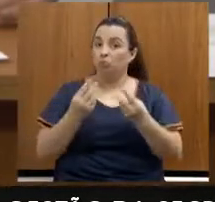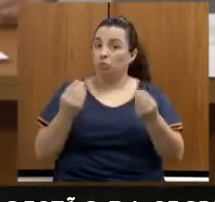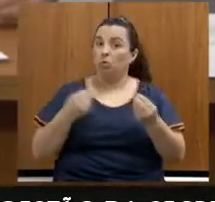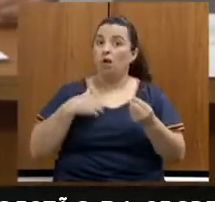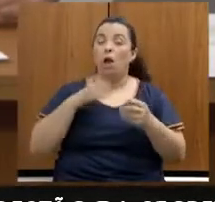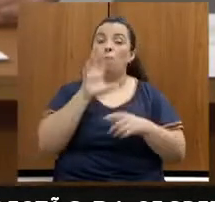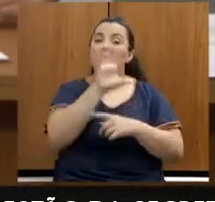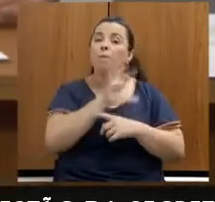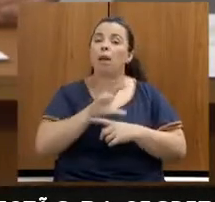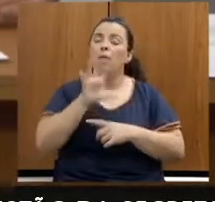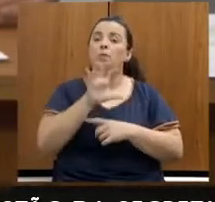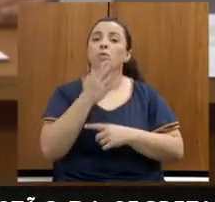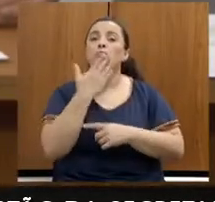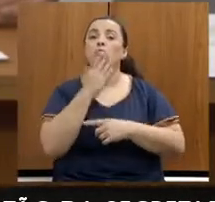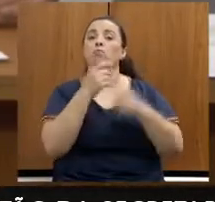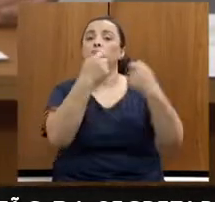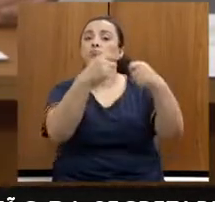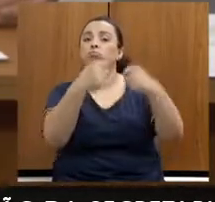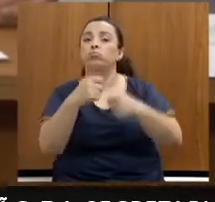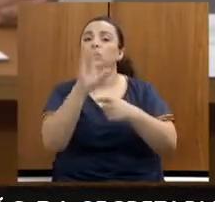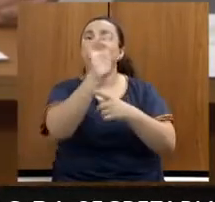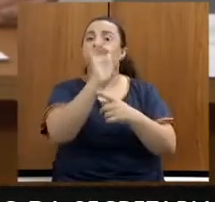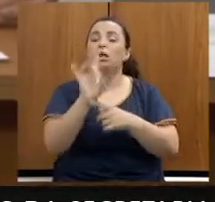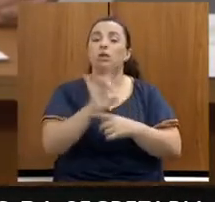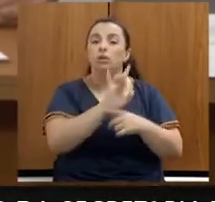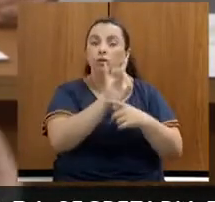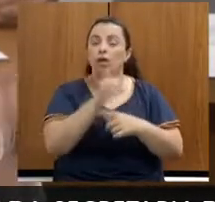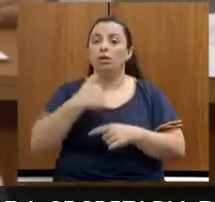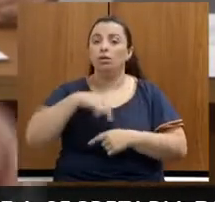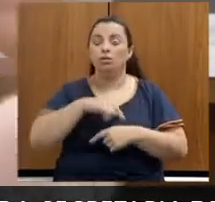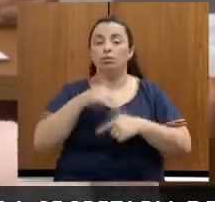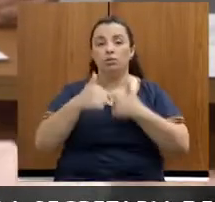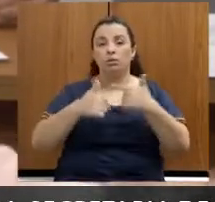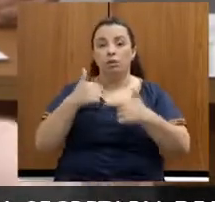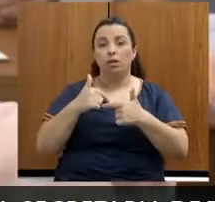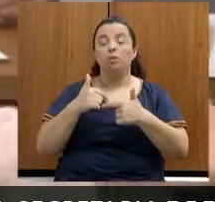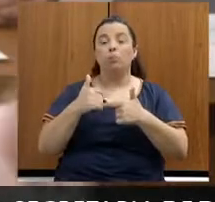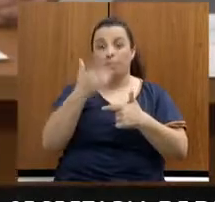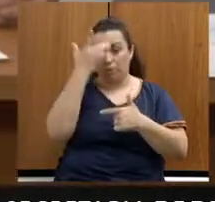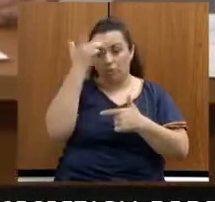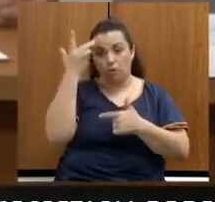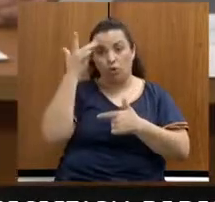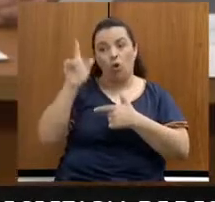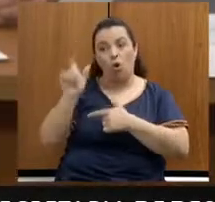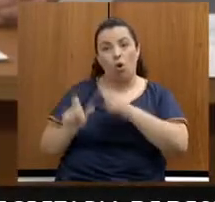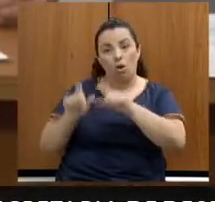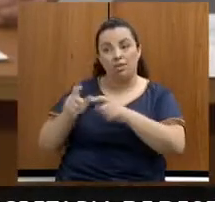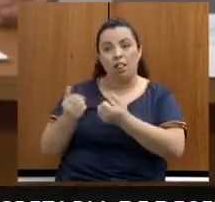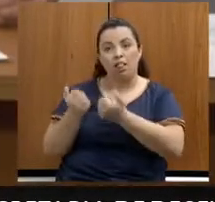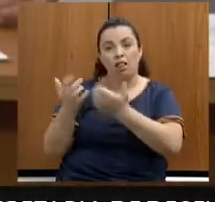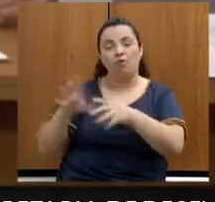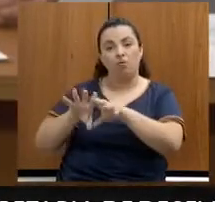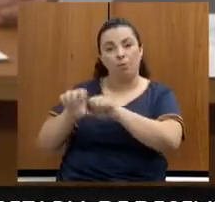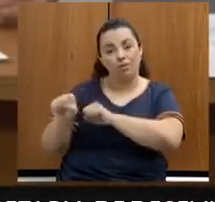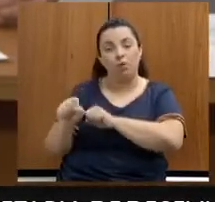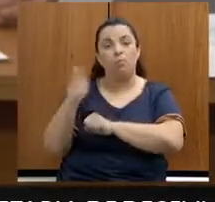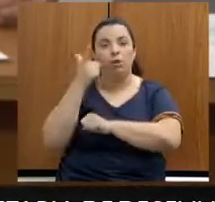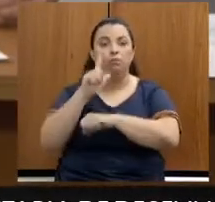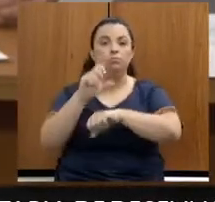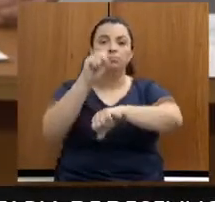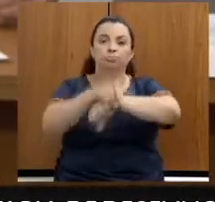nós trabalhamos isso com a sede para formar pessoas para essas vagas de emprego que essas empresas que estão vindo para Minas Gerais.